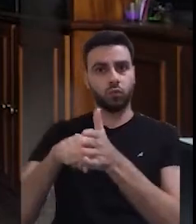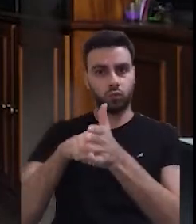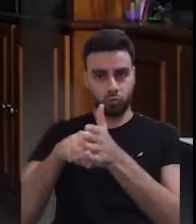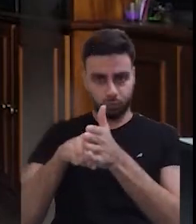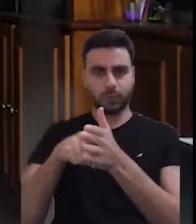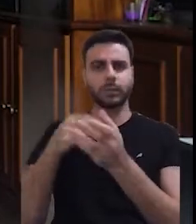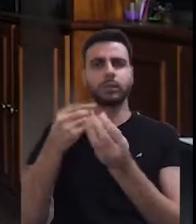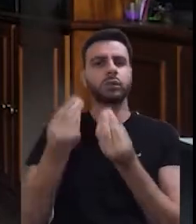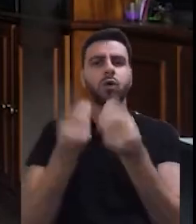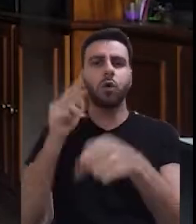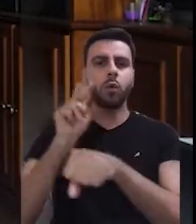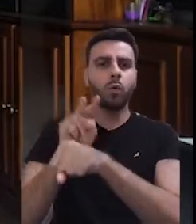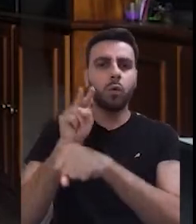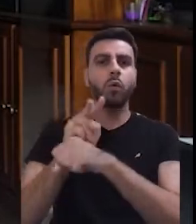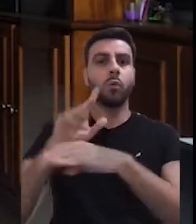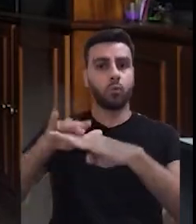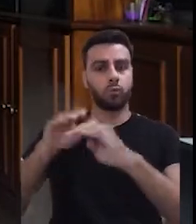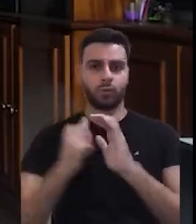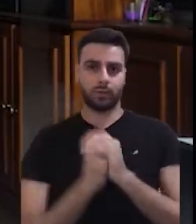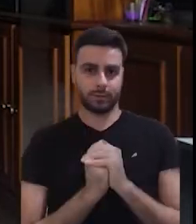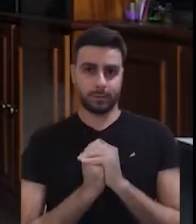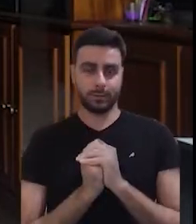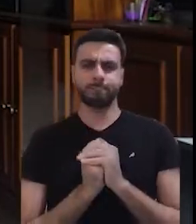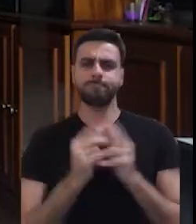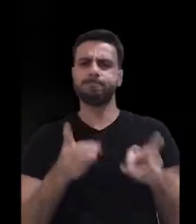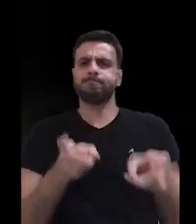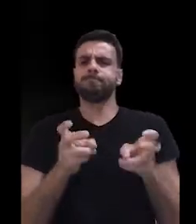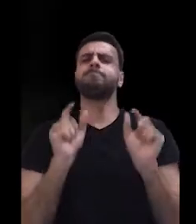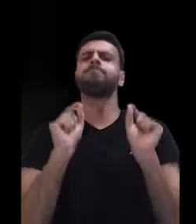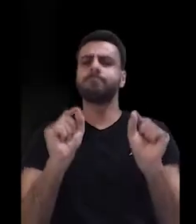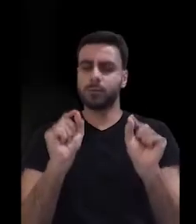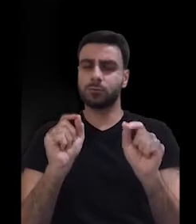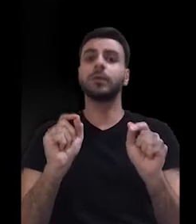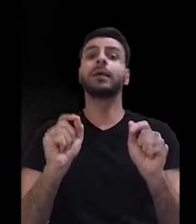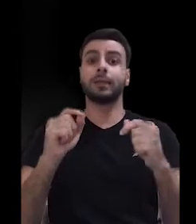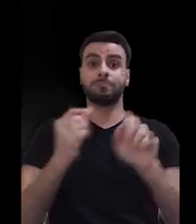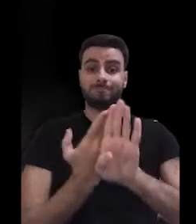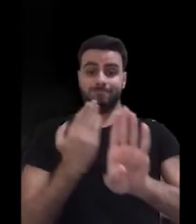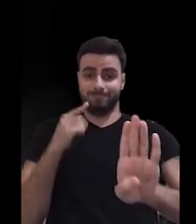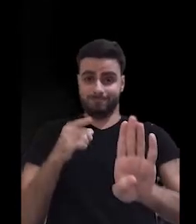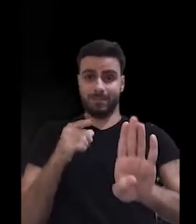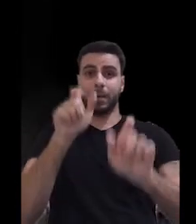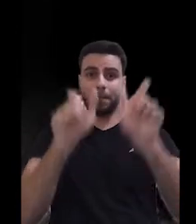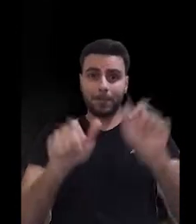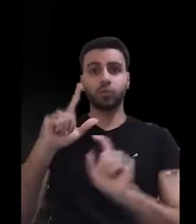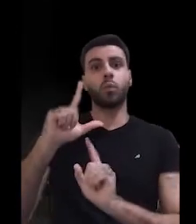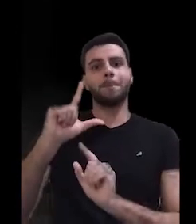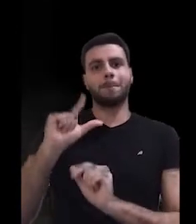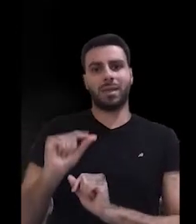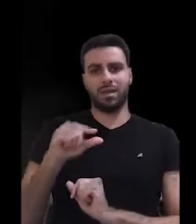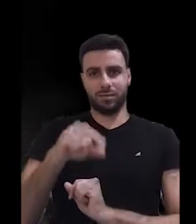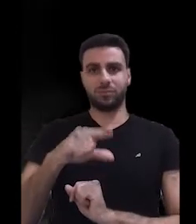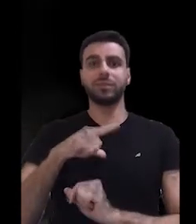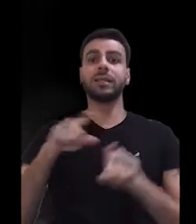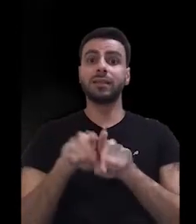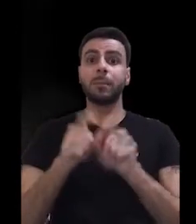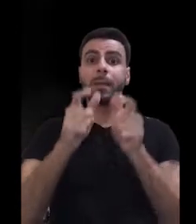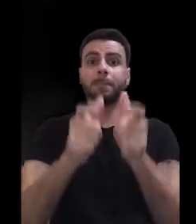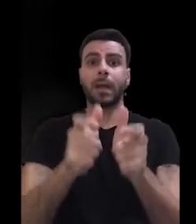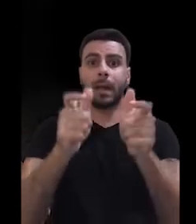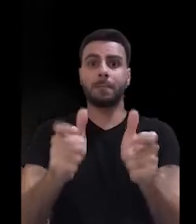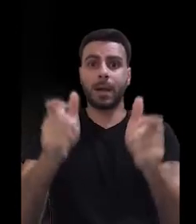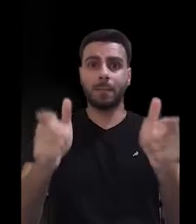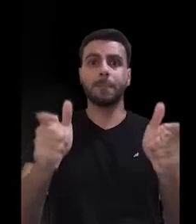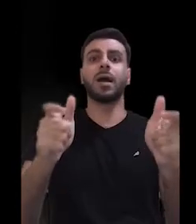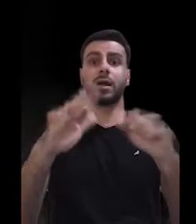do Grupo de Modelagem Epidemiológica do Covid-19. Os dados reiteram a continuidade da queda do isolamento social